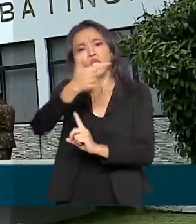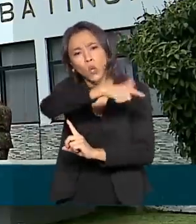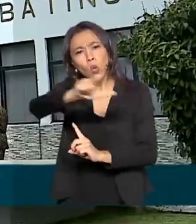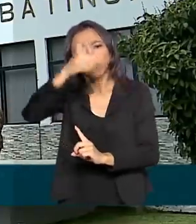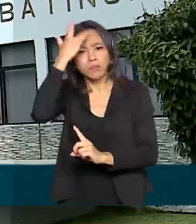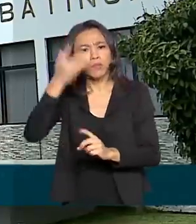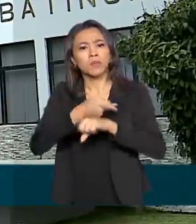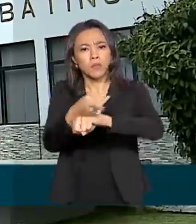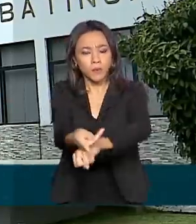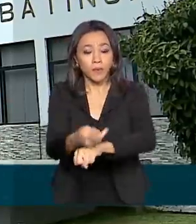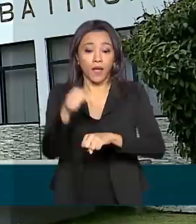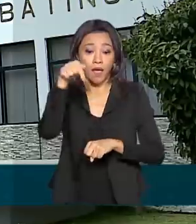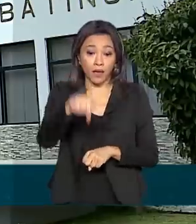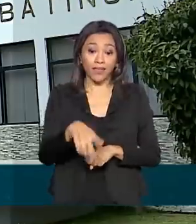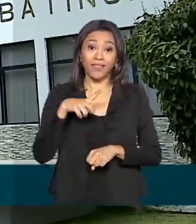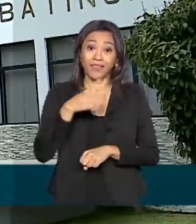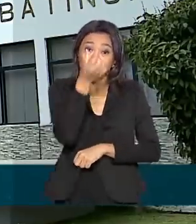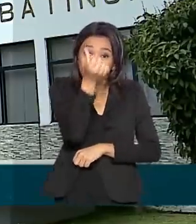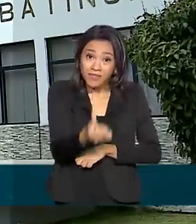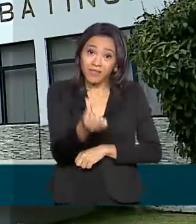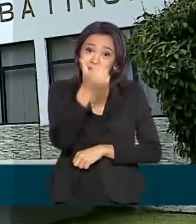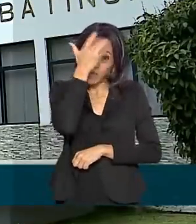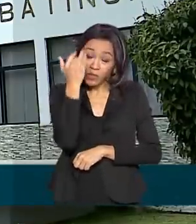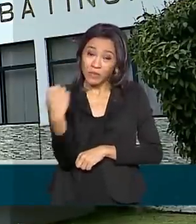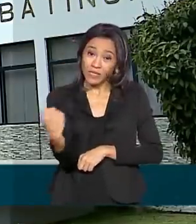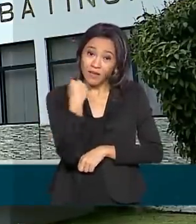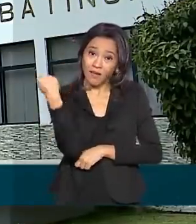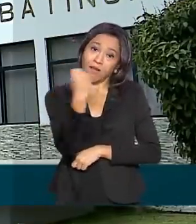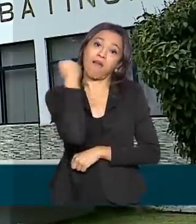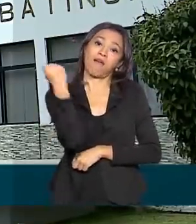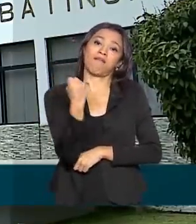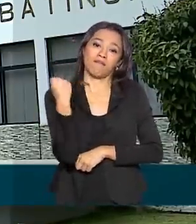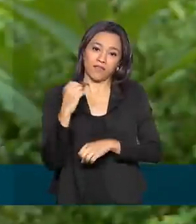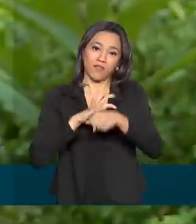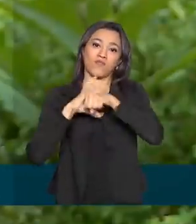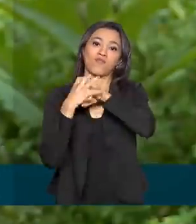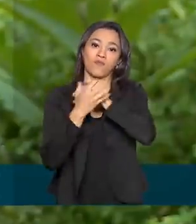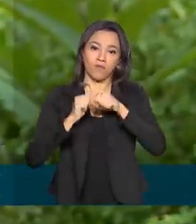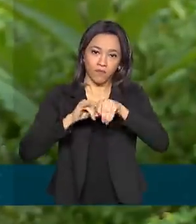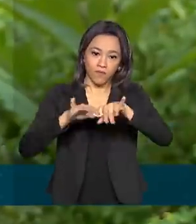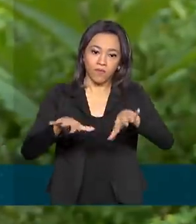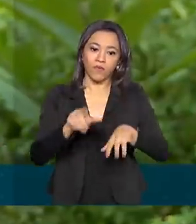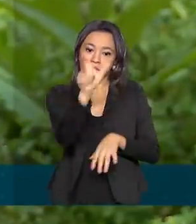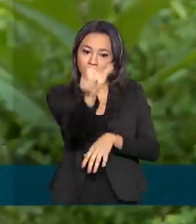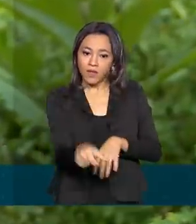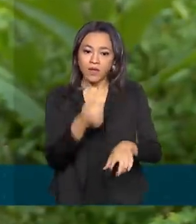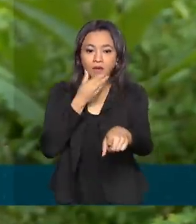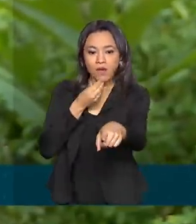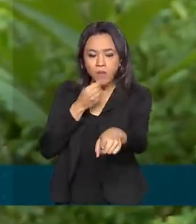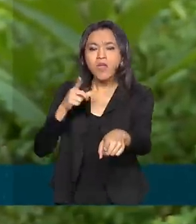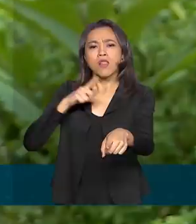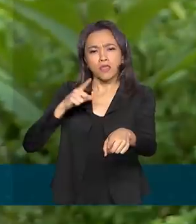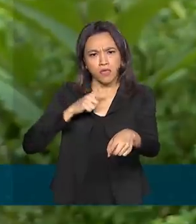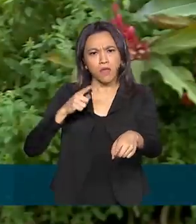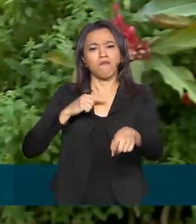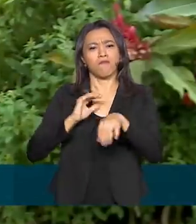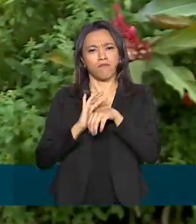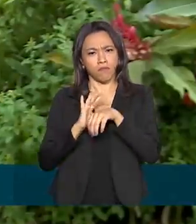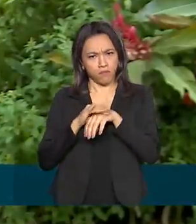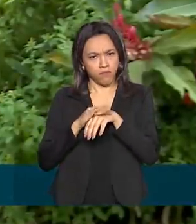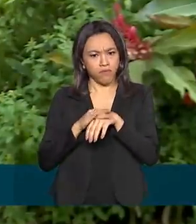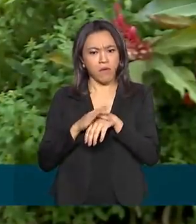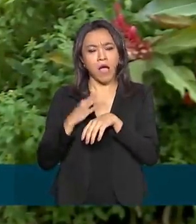Aqui, há seis pacientes internados em estado grave com a Covid-19. Geocinei, que também teve coronavírus,